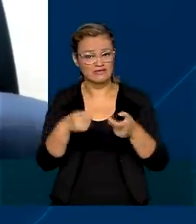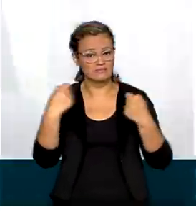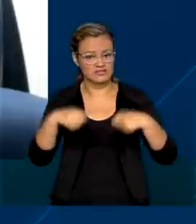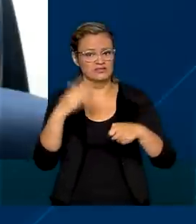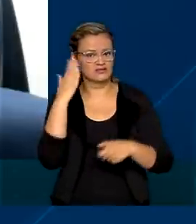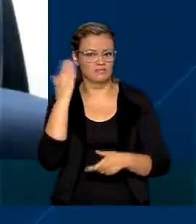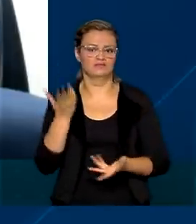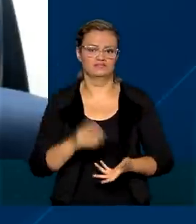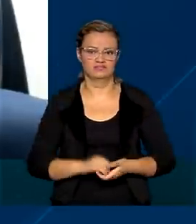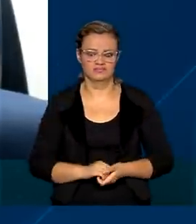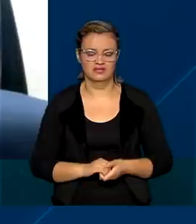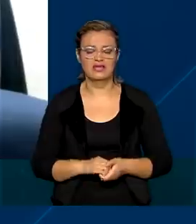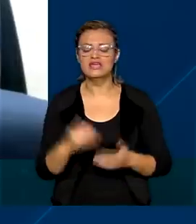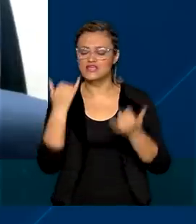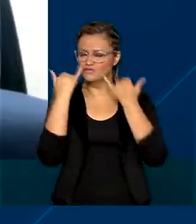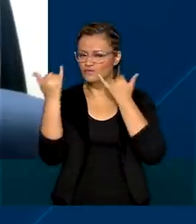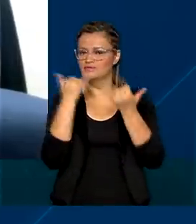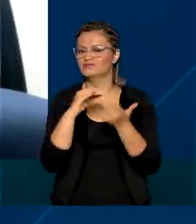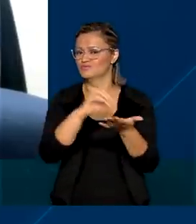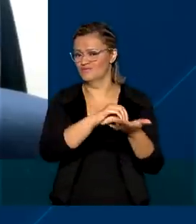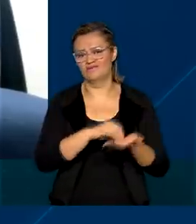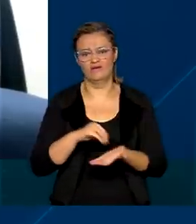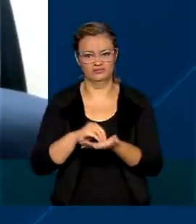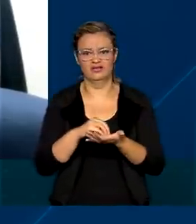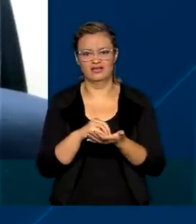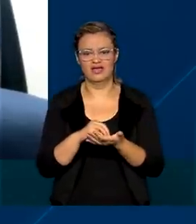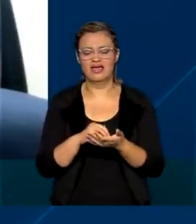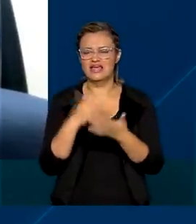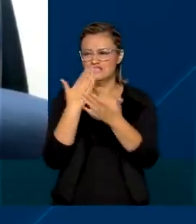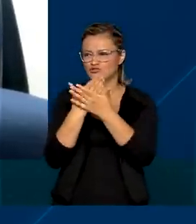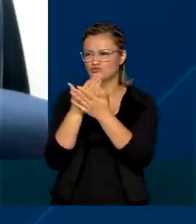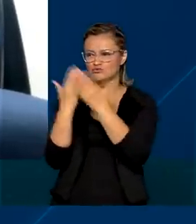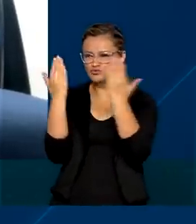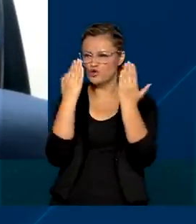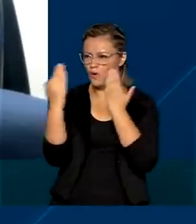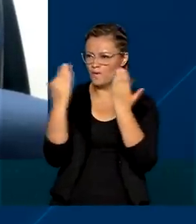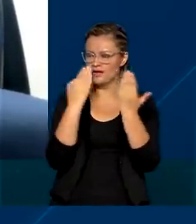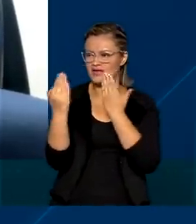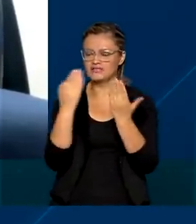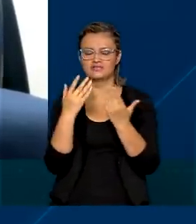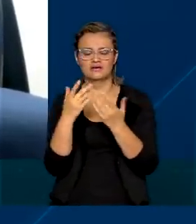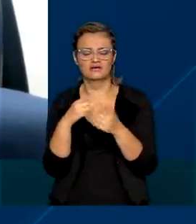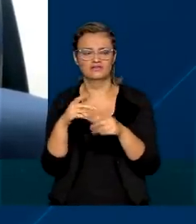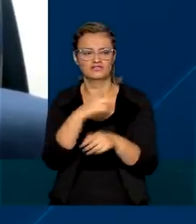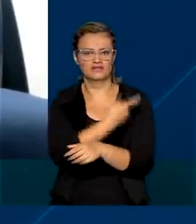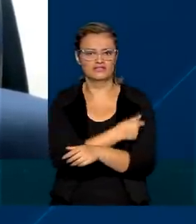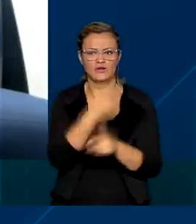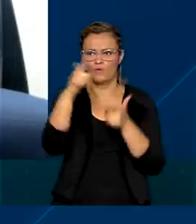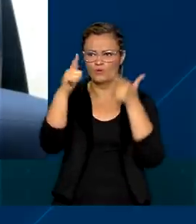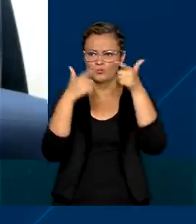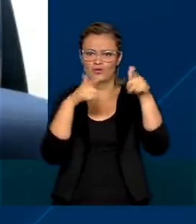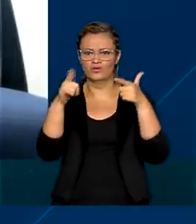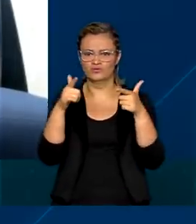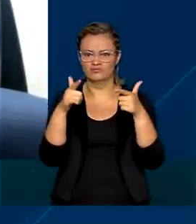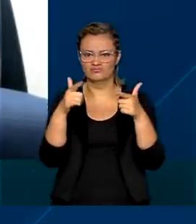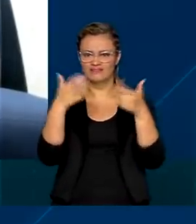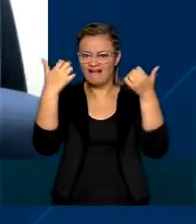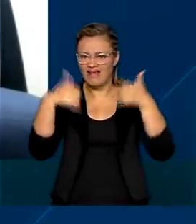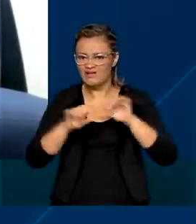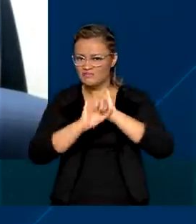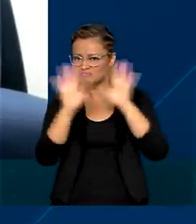da vacina. Informações insuficientes. Os estudos de comparabilidade da vacina fabricada pelos diferentes processos,